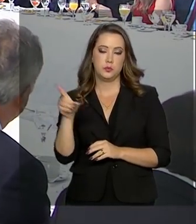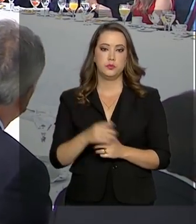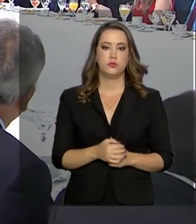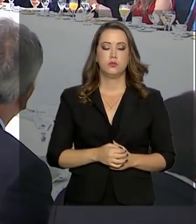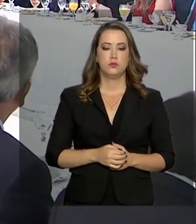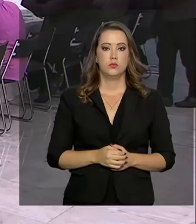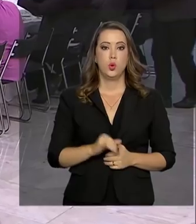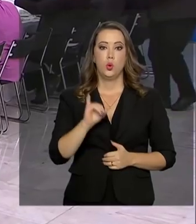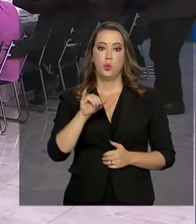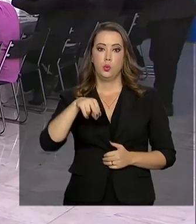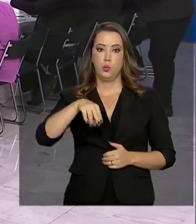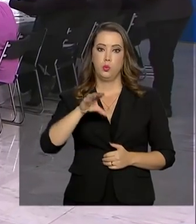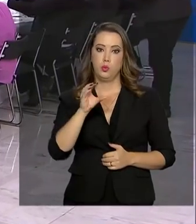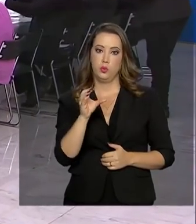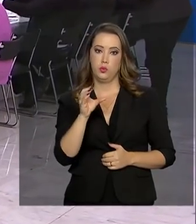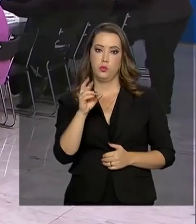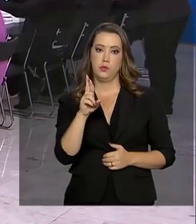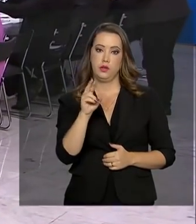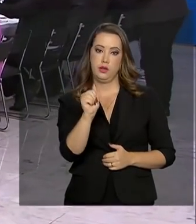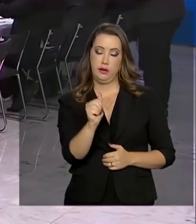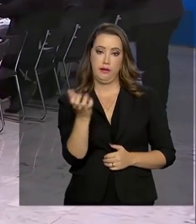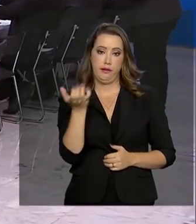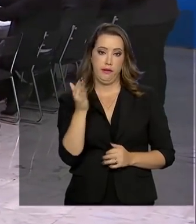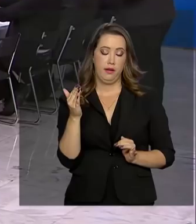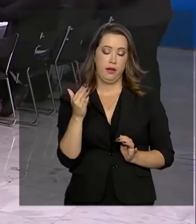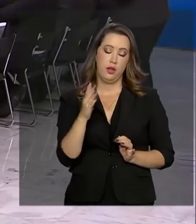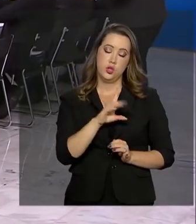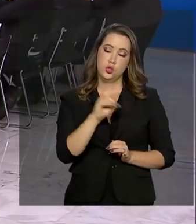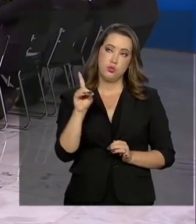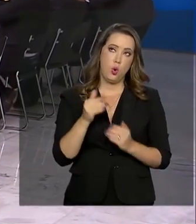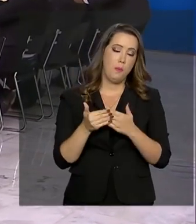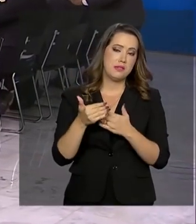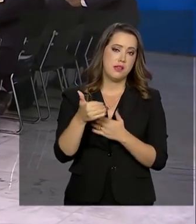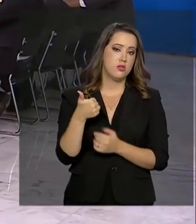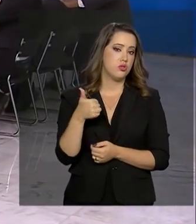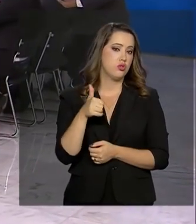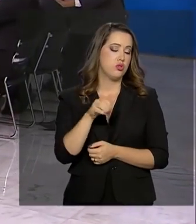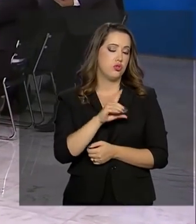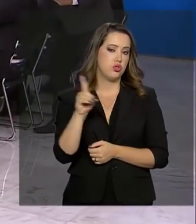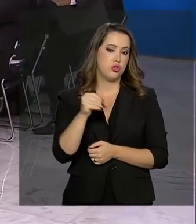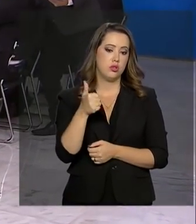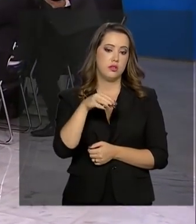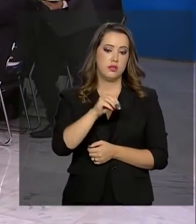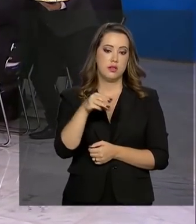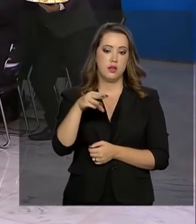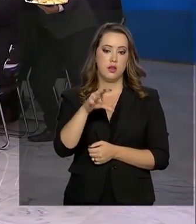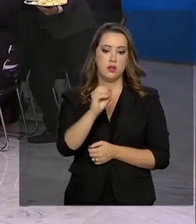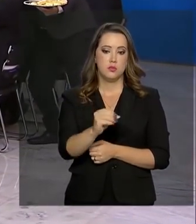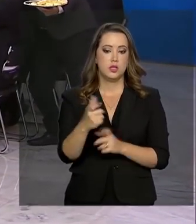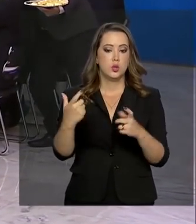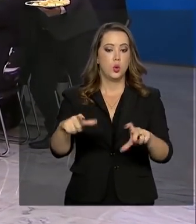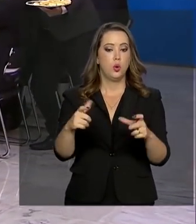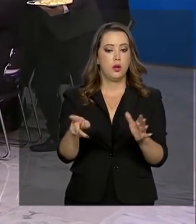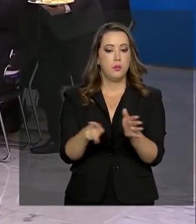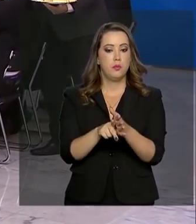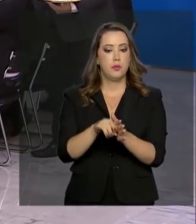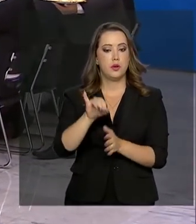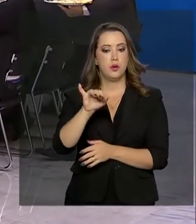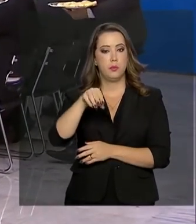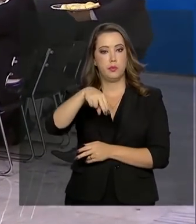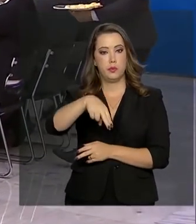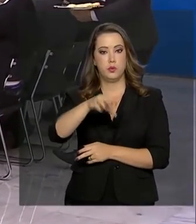INCRA pretende, a partir do início de março, que o produtor, em áreas do INCRA, de